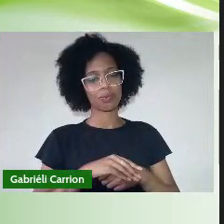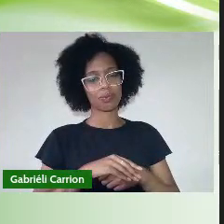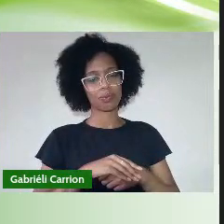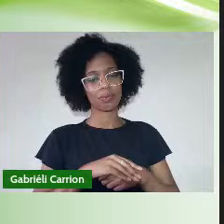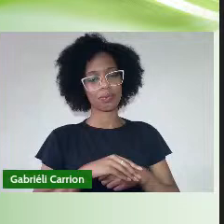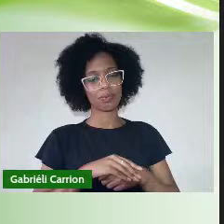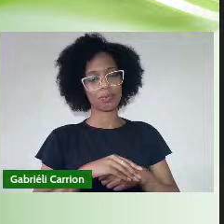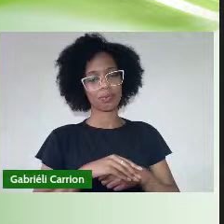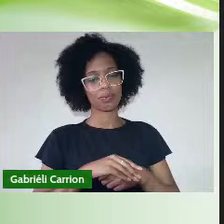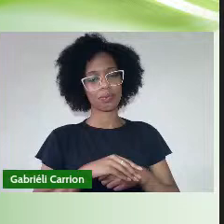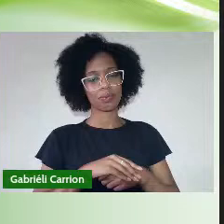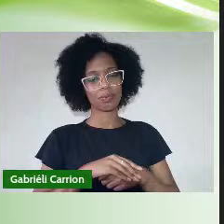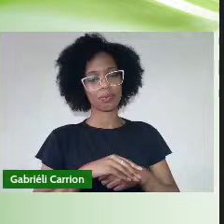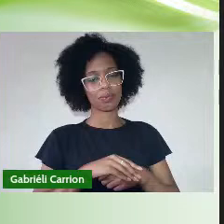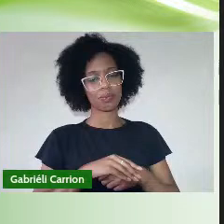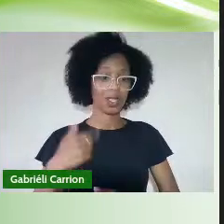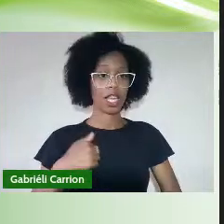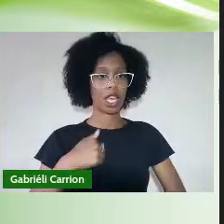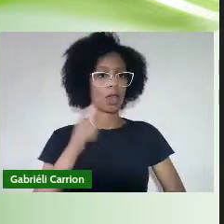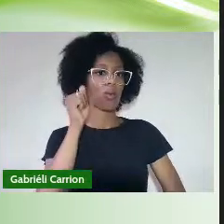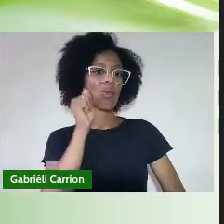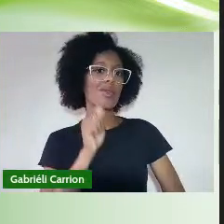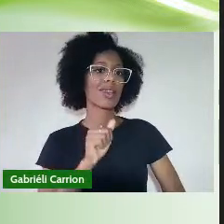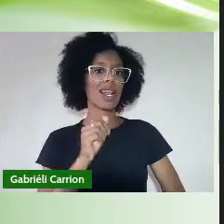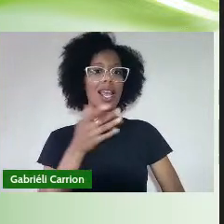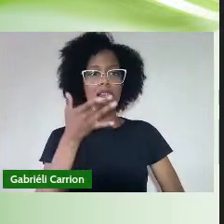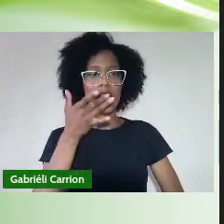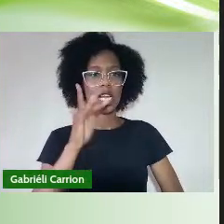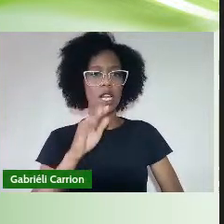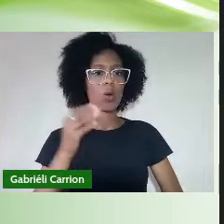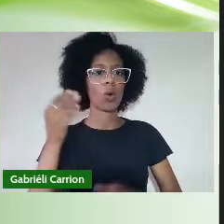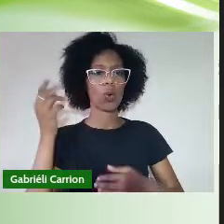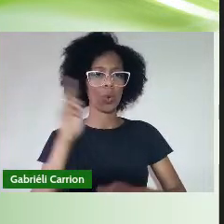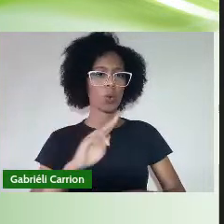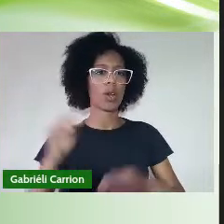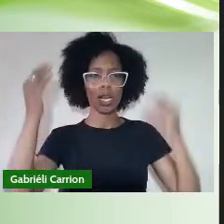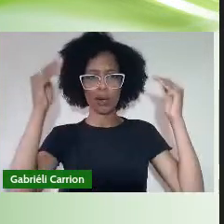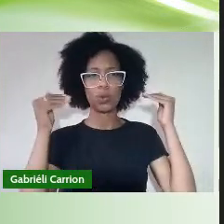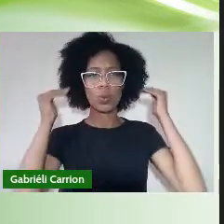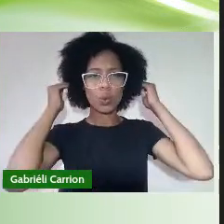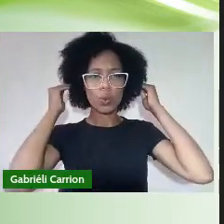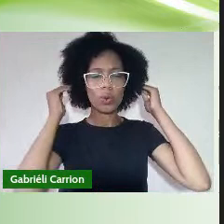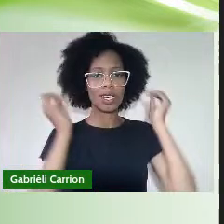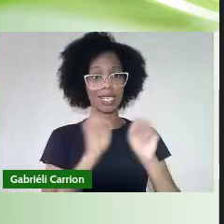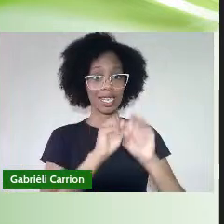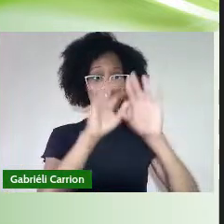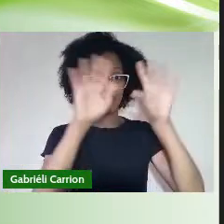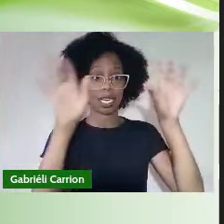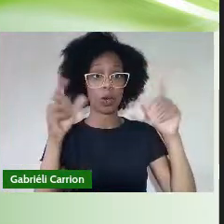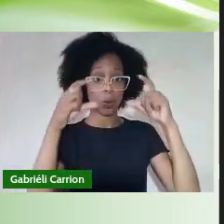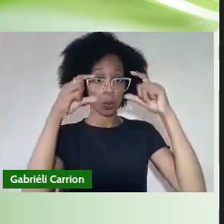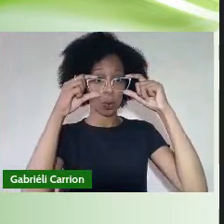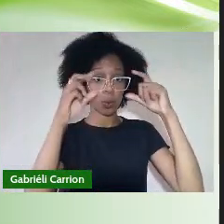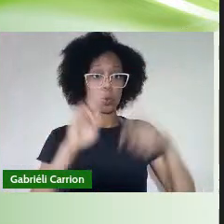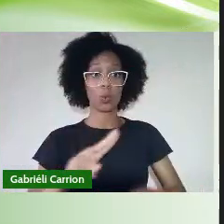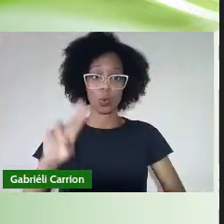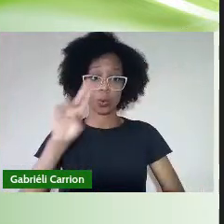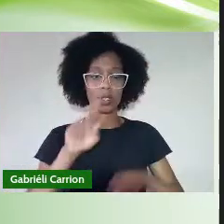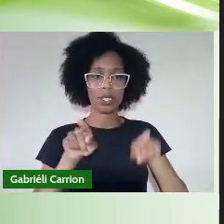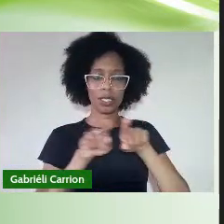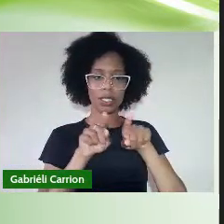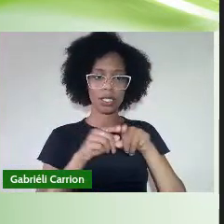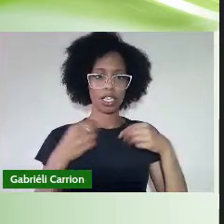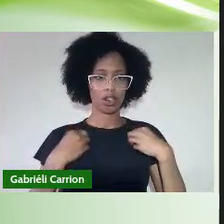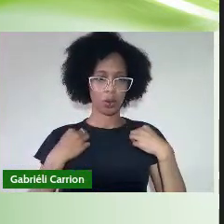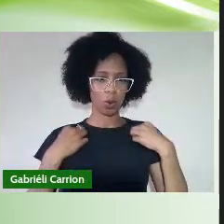Uso cabelos curtos Claros Óculos degrau Estou vestindo uma camisa preta Ao